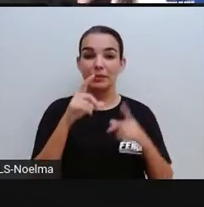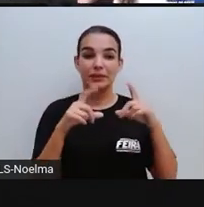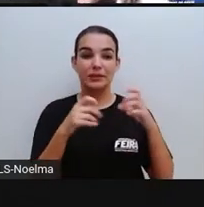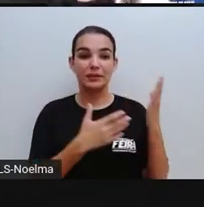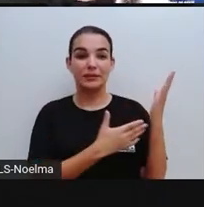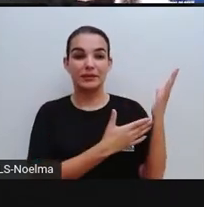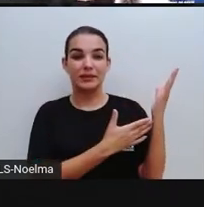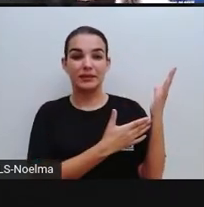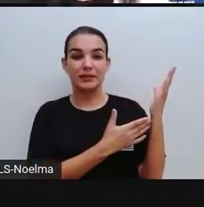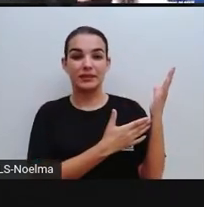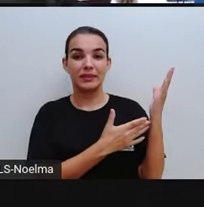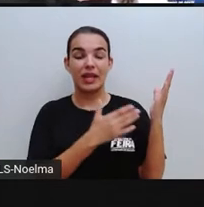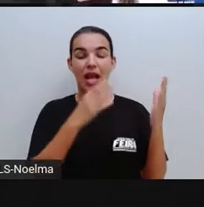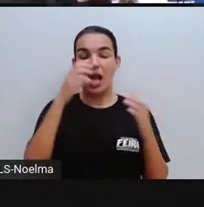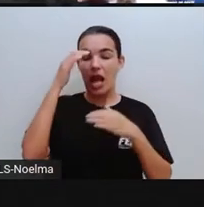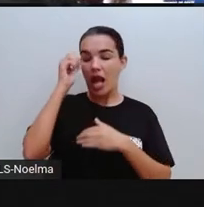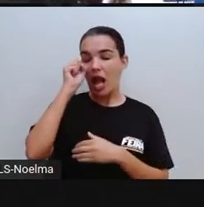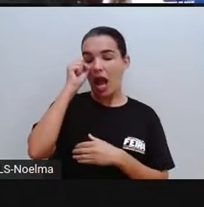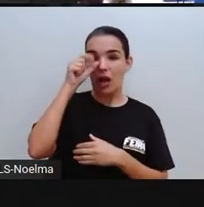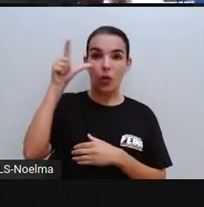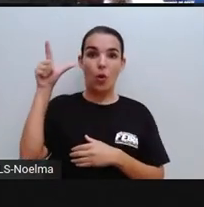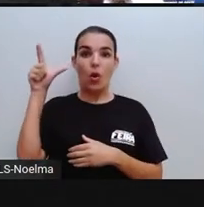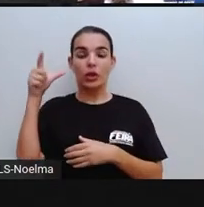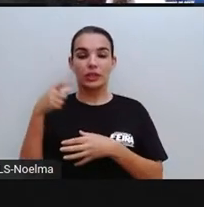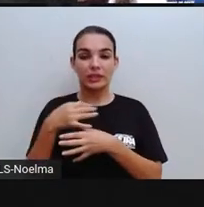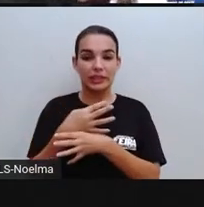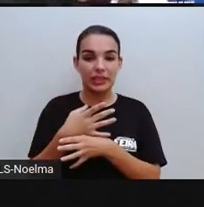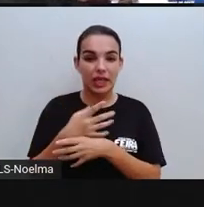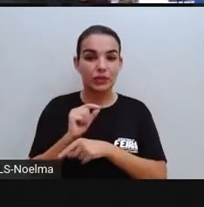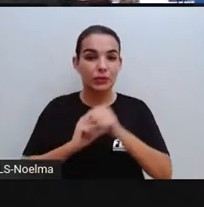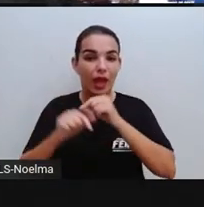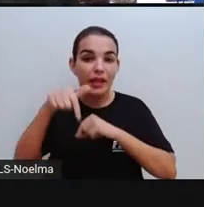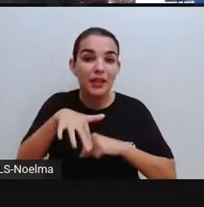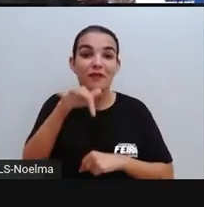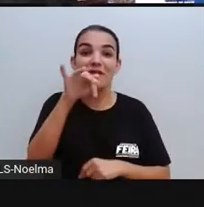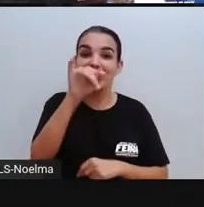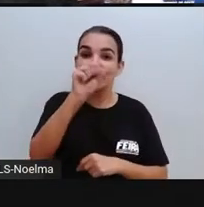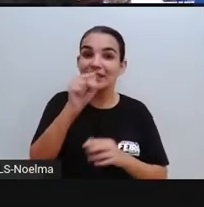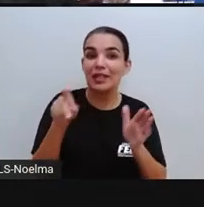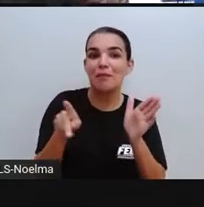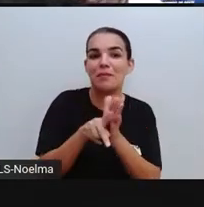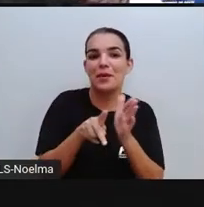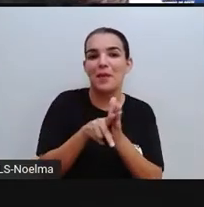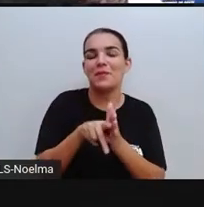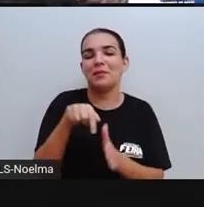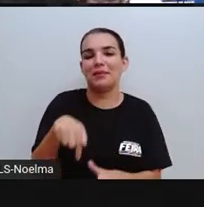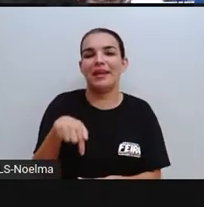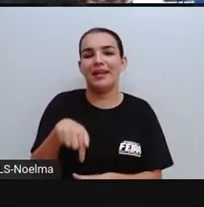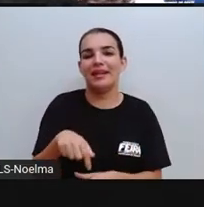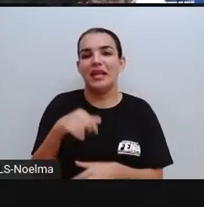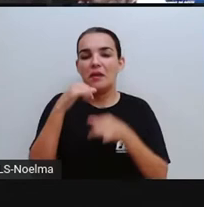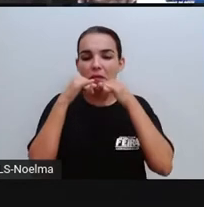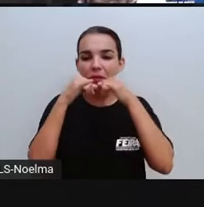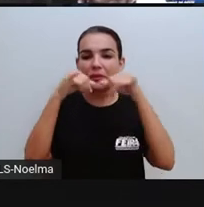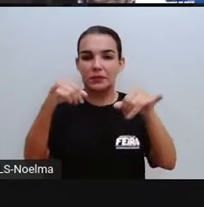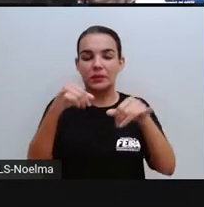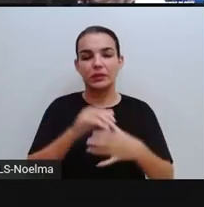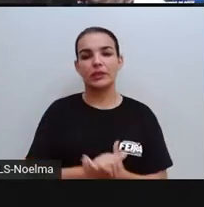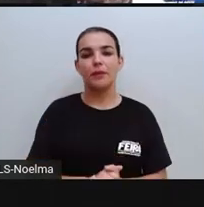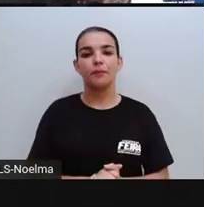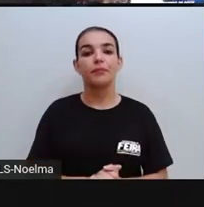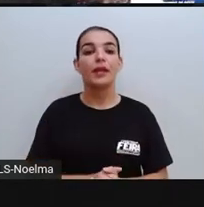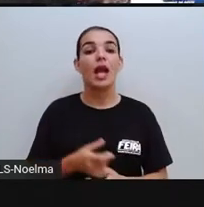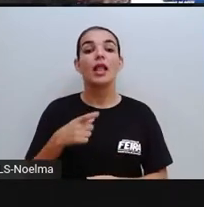Acordo da Cidade, que é um site de notícia aqui de Feira de Santana, tá? Mas nós temos outros exemplos. Os sites de